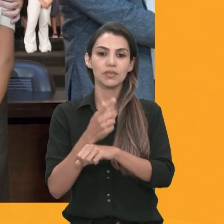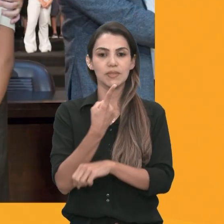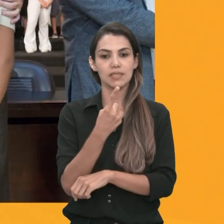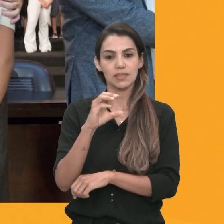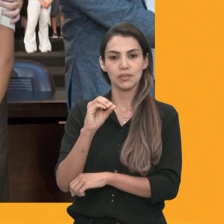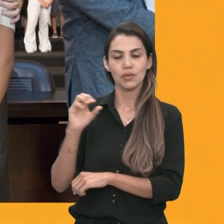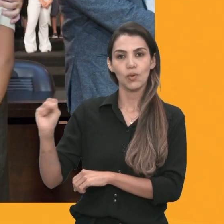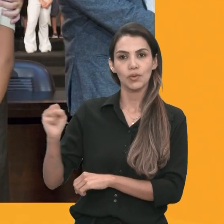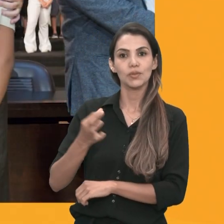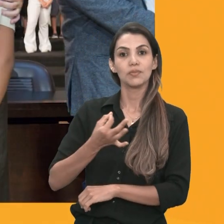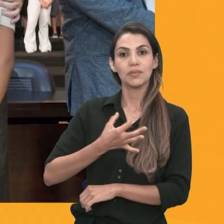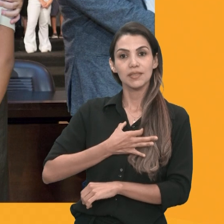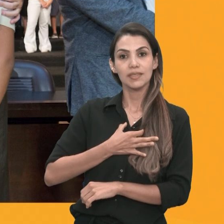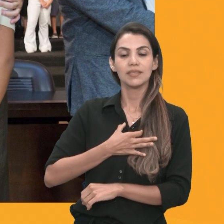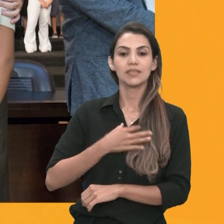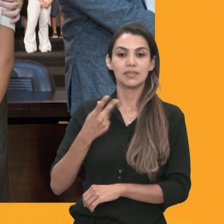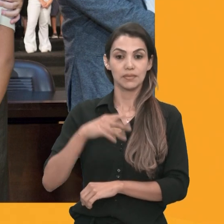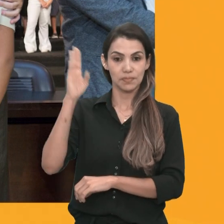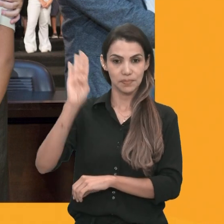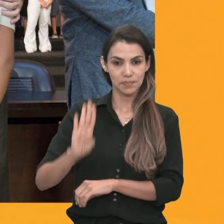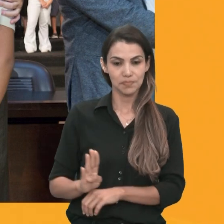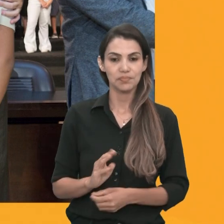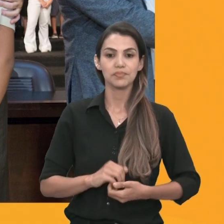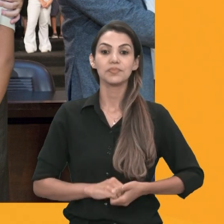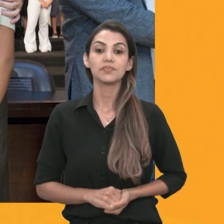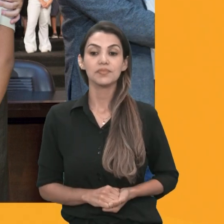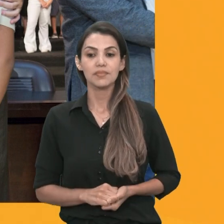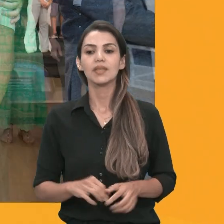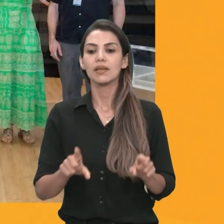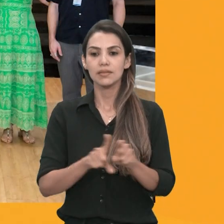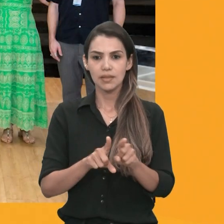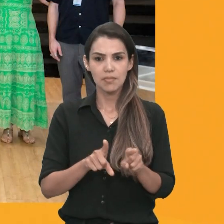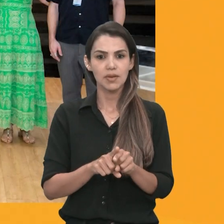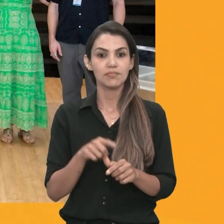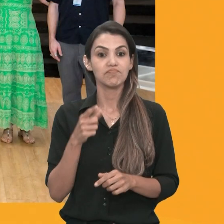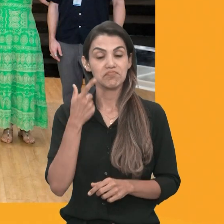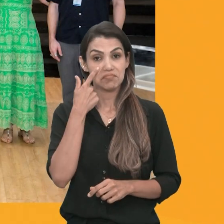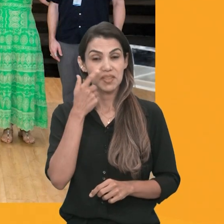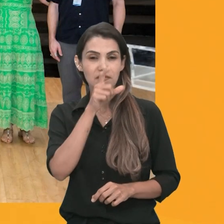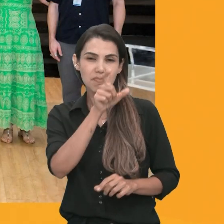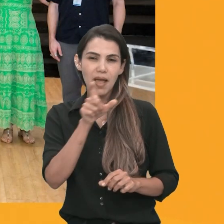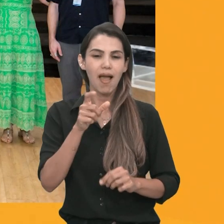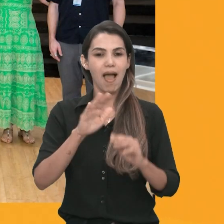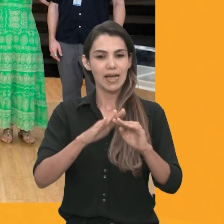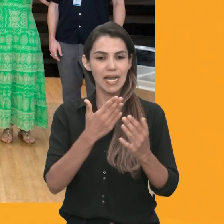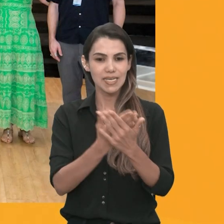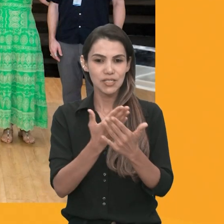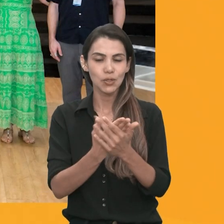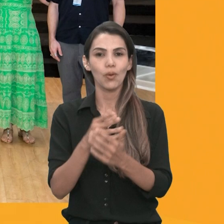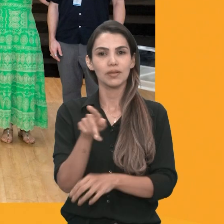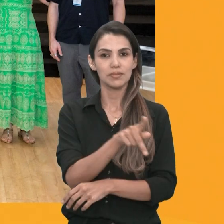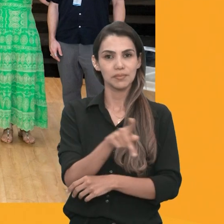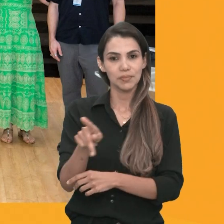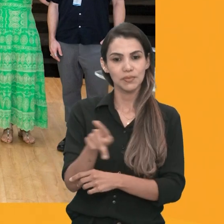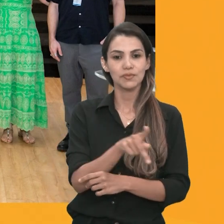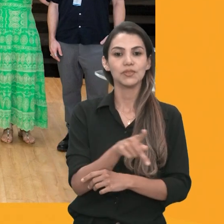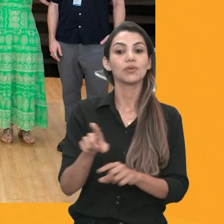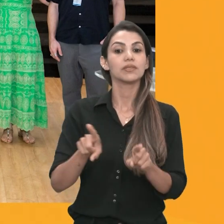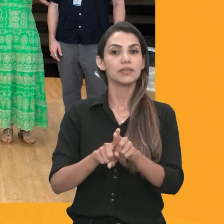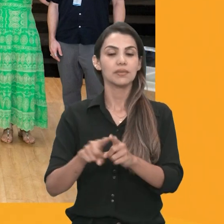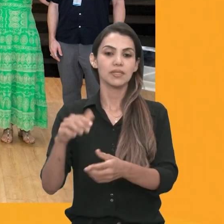medalhistas nacionais. Além disso, reconheceu o mérito de escolas, professores e uma